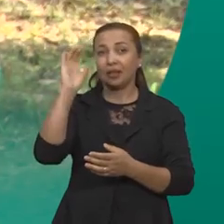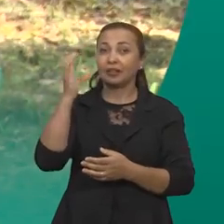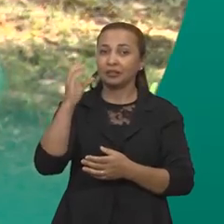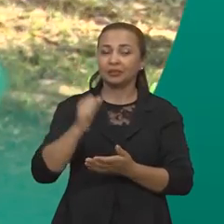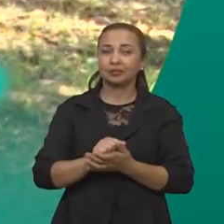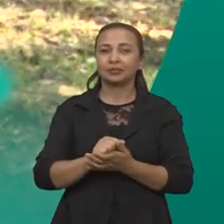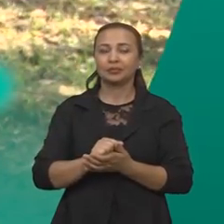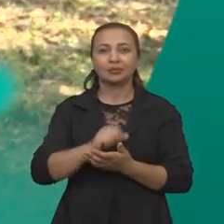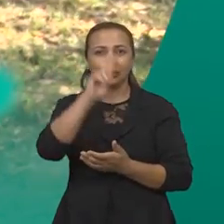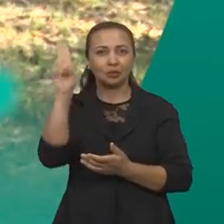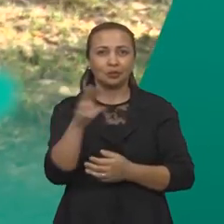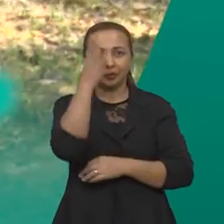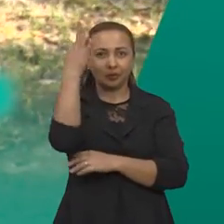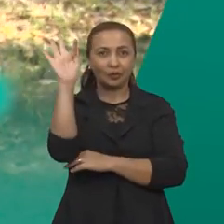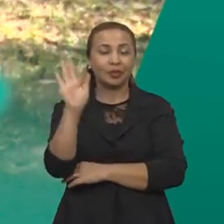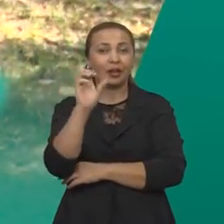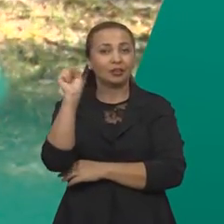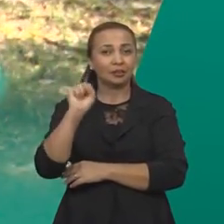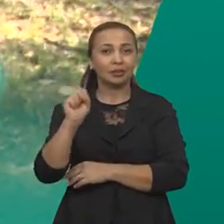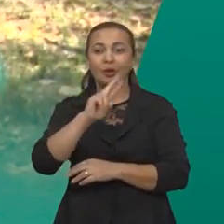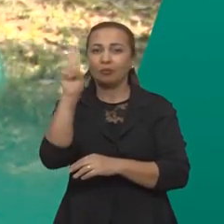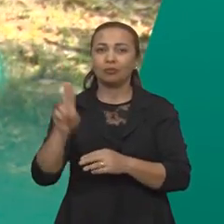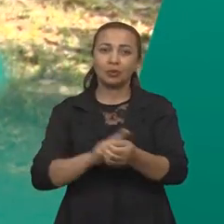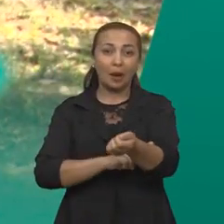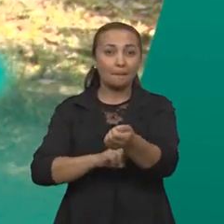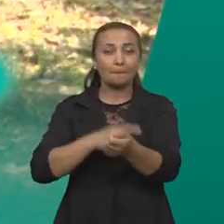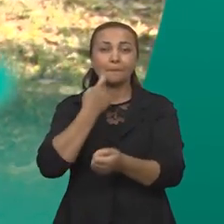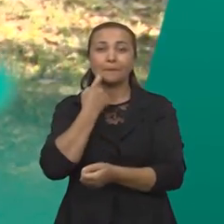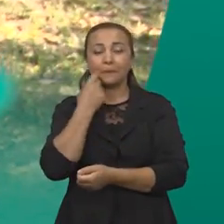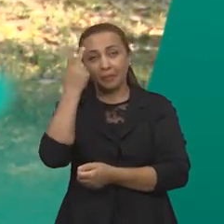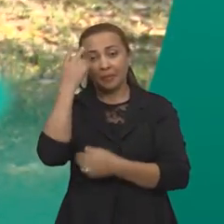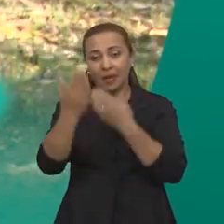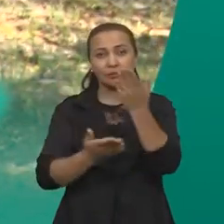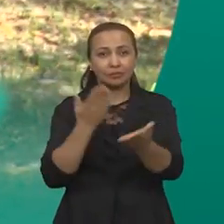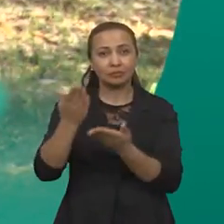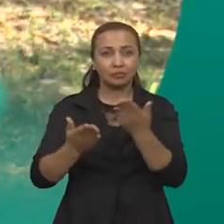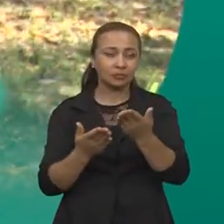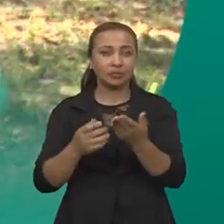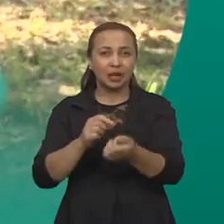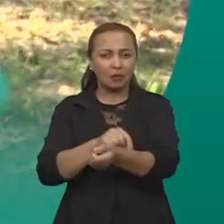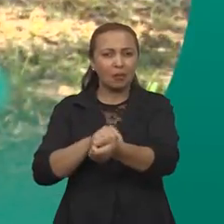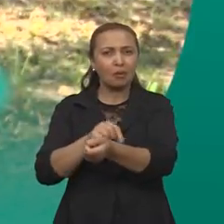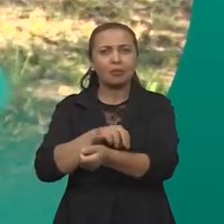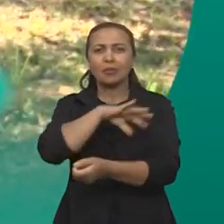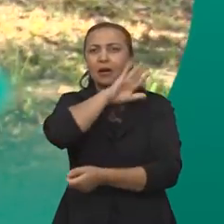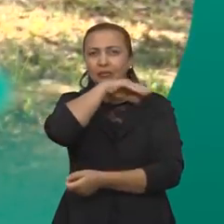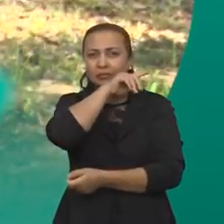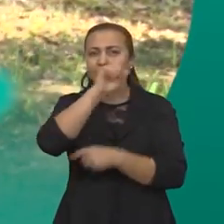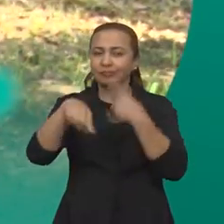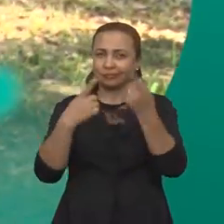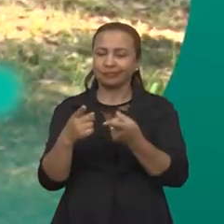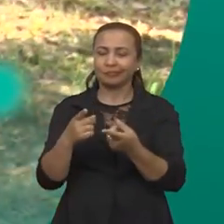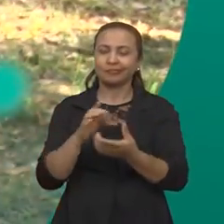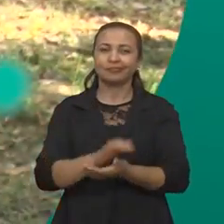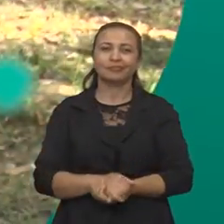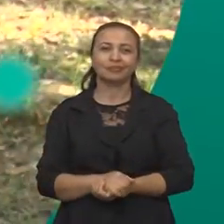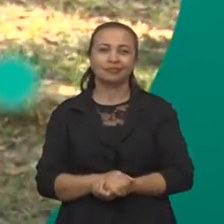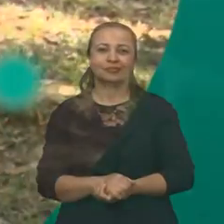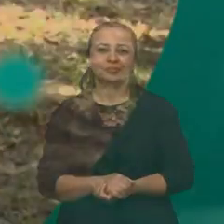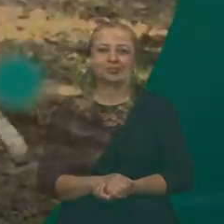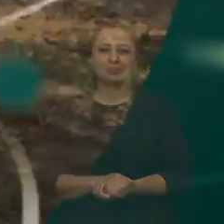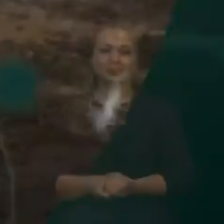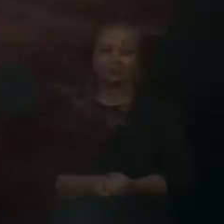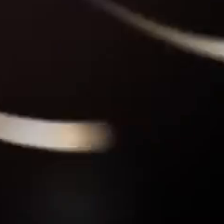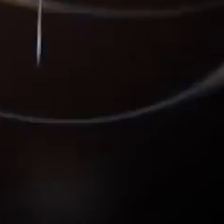Universidade Federal de Sergipe utilizam a pele da tilápia para tratar ferimentos de animais. É depois do intervalo, fique com a gente.